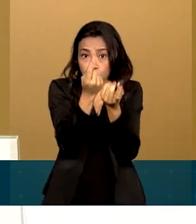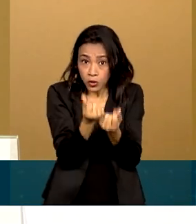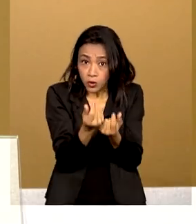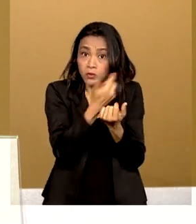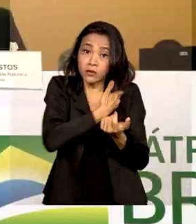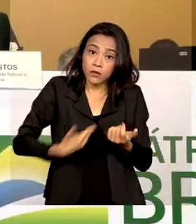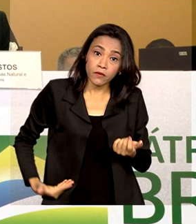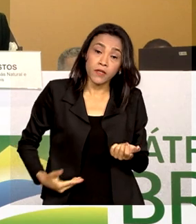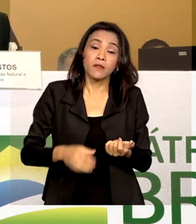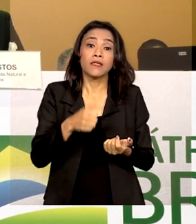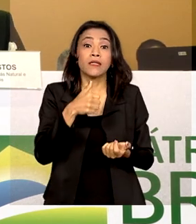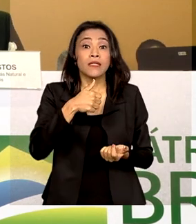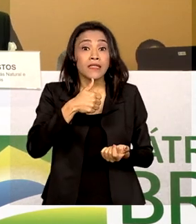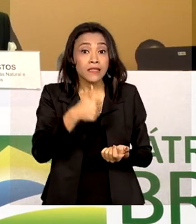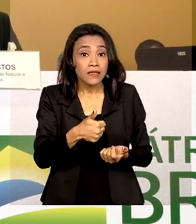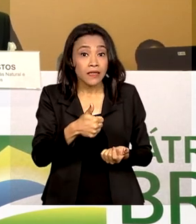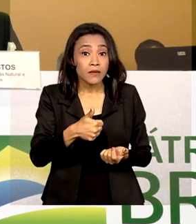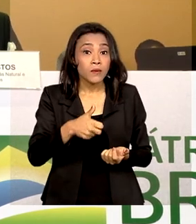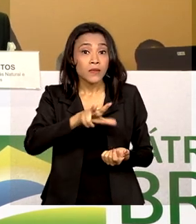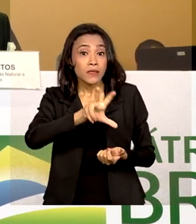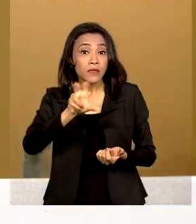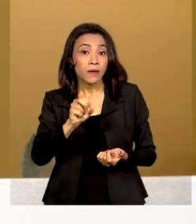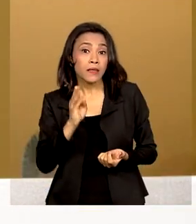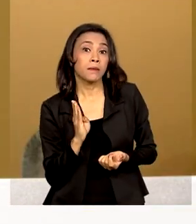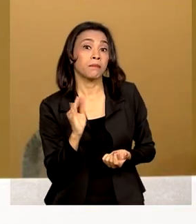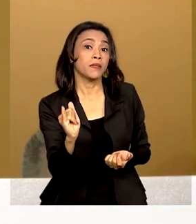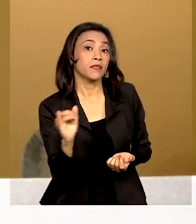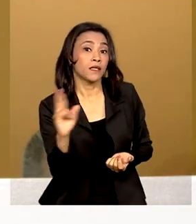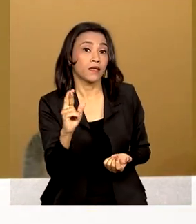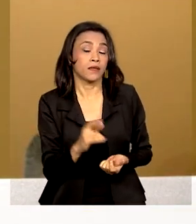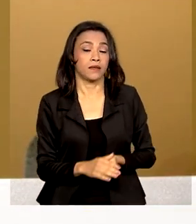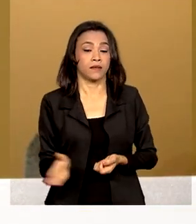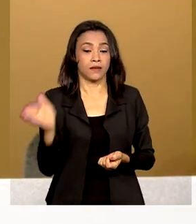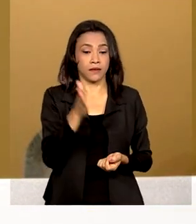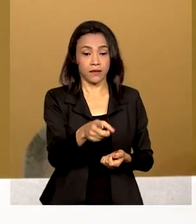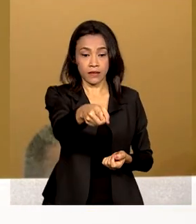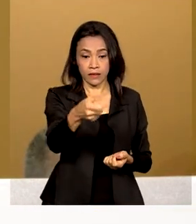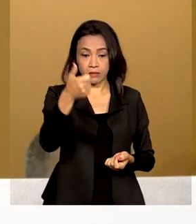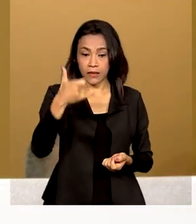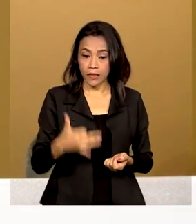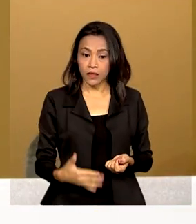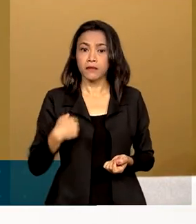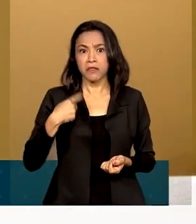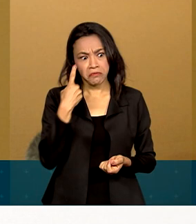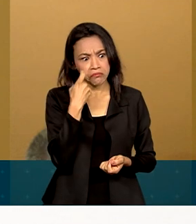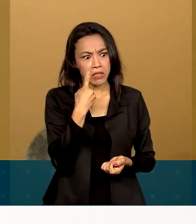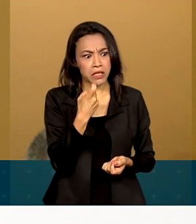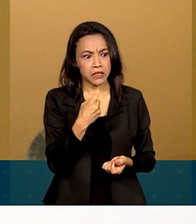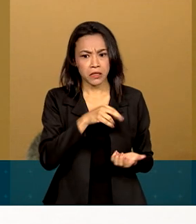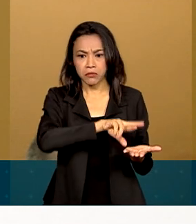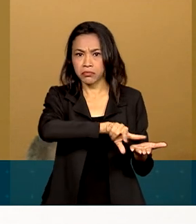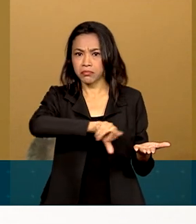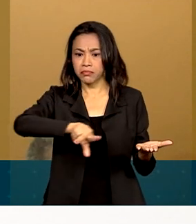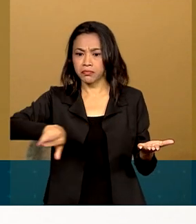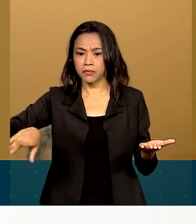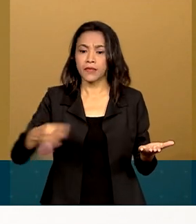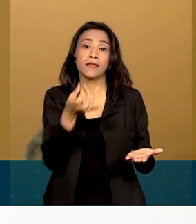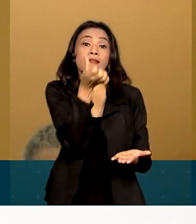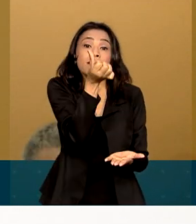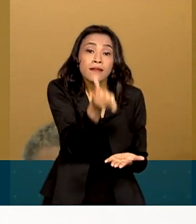cerca de R 50 bilhões. Houve uma diversificação bastante interessante desse leilão. São seis empresas,